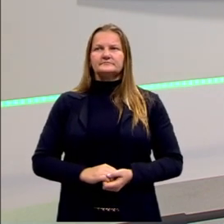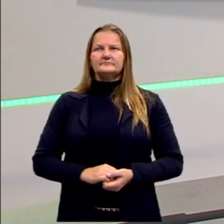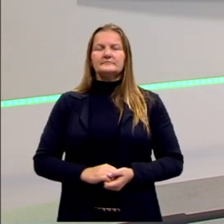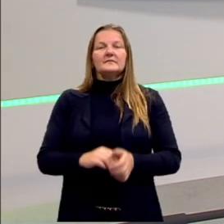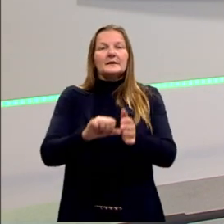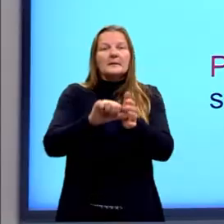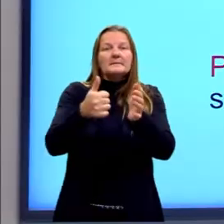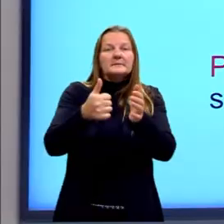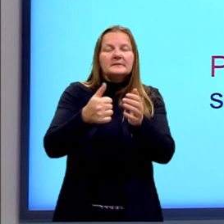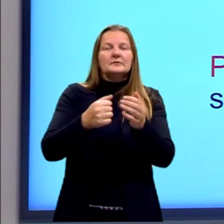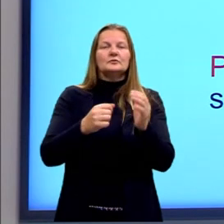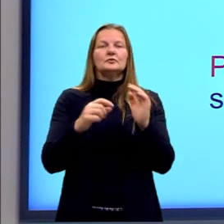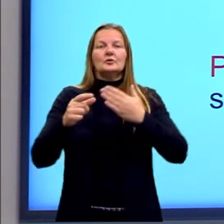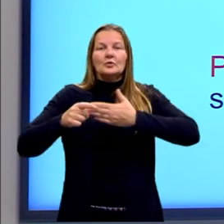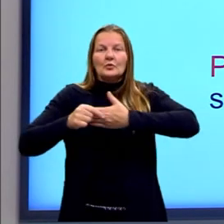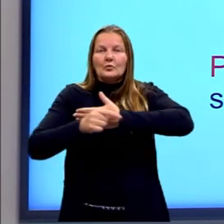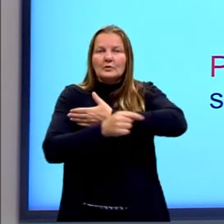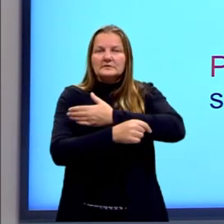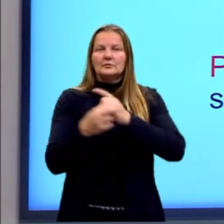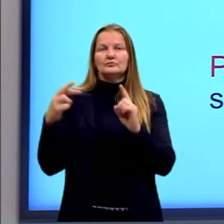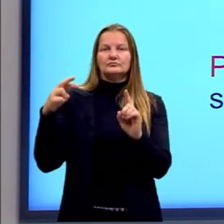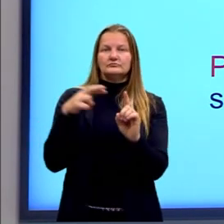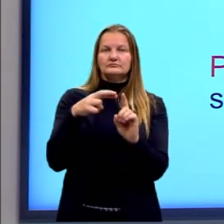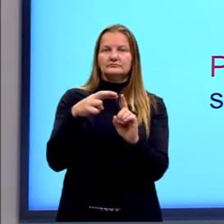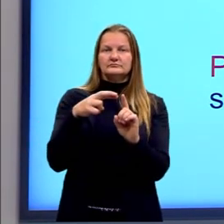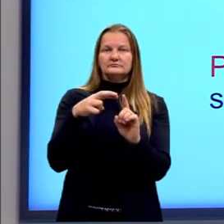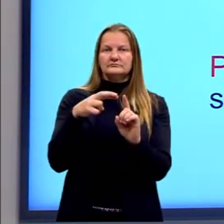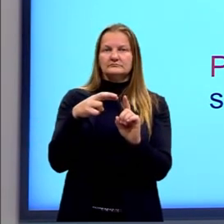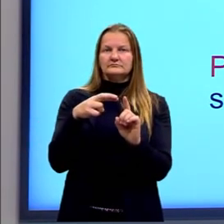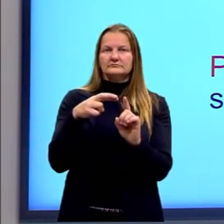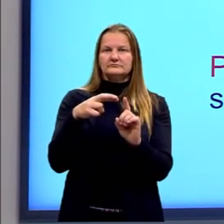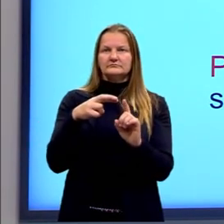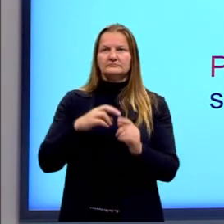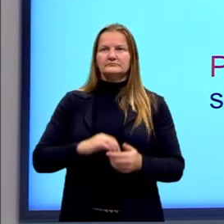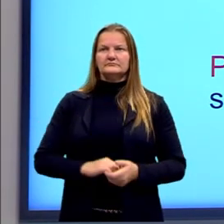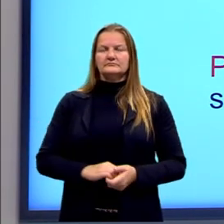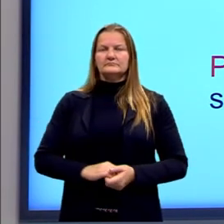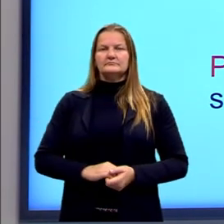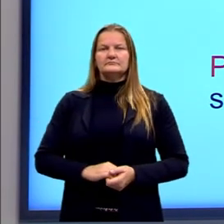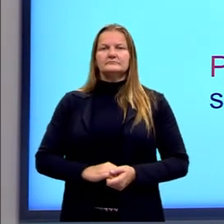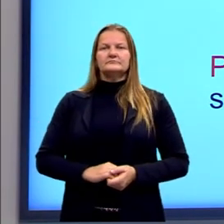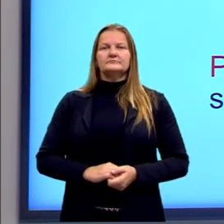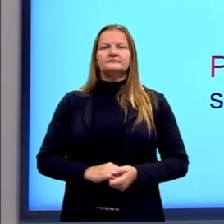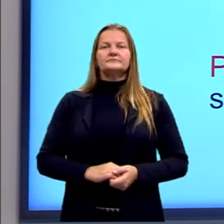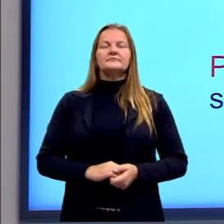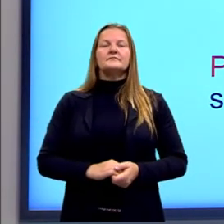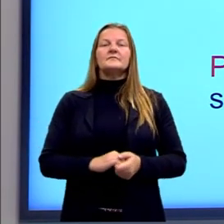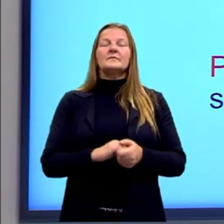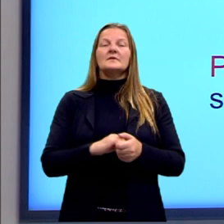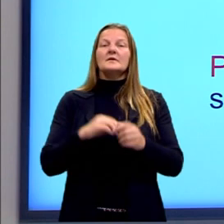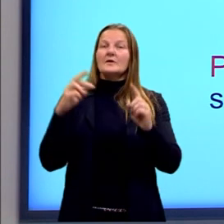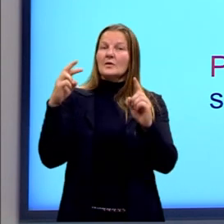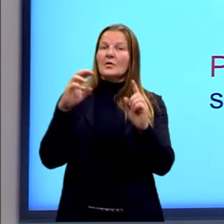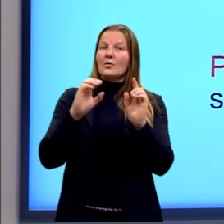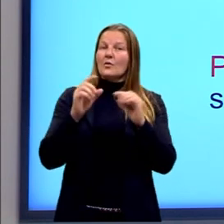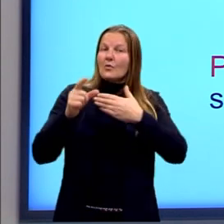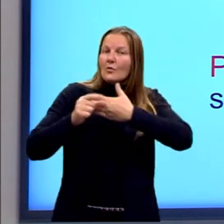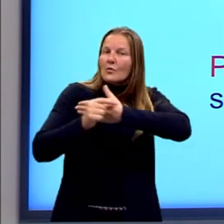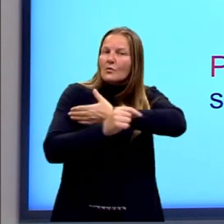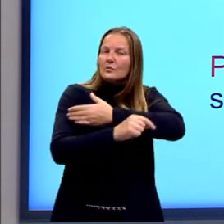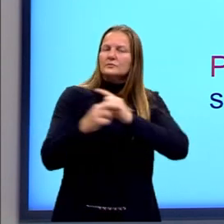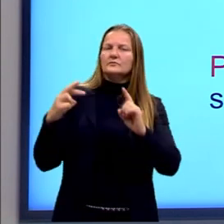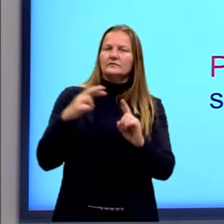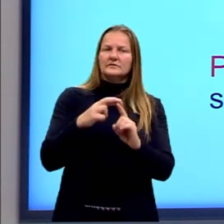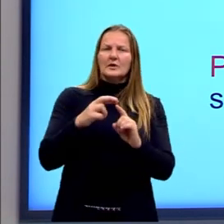Começando aí pela nossa coesão referencial. Ela é responsável por criar um